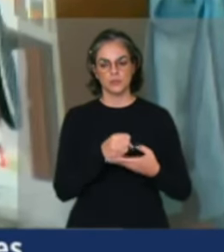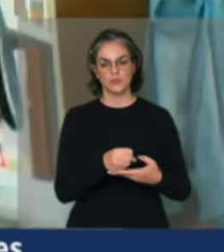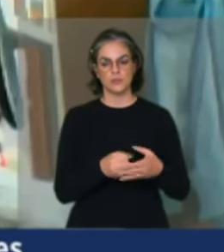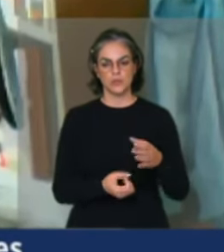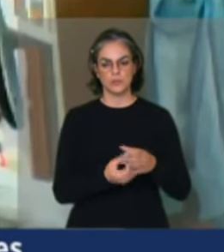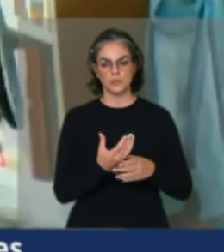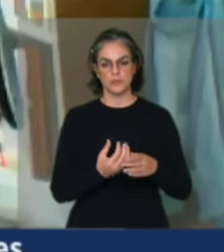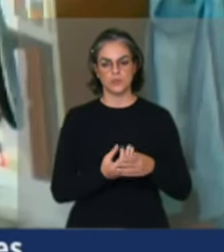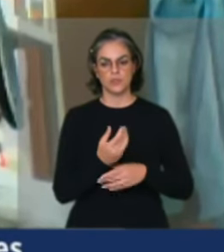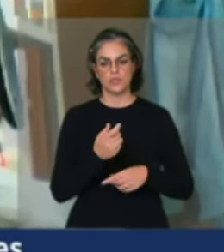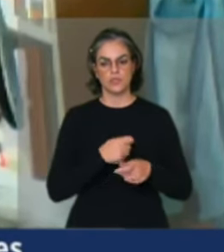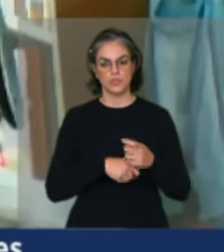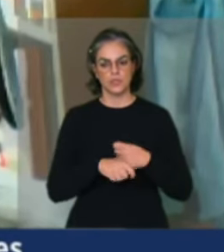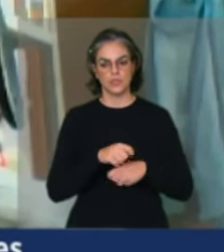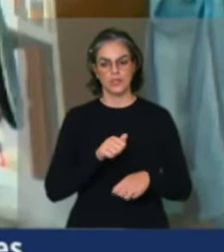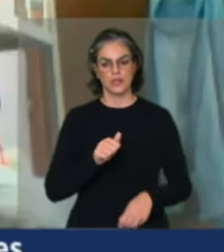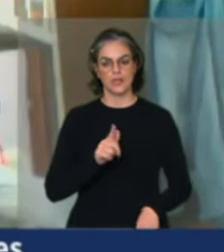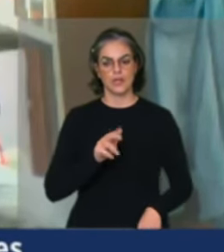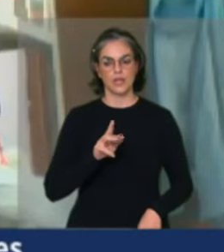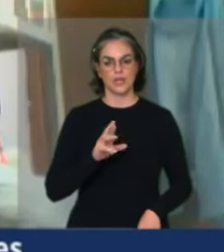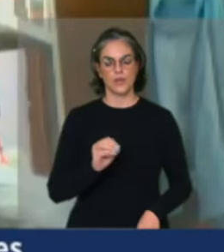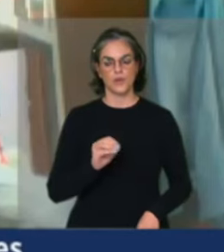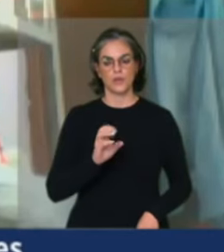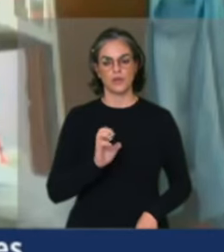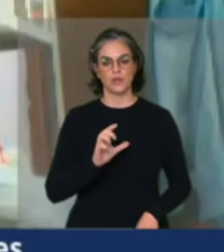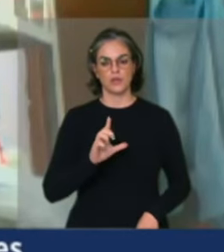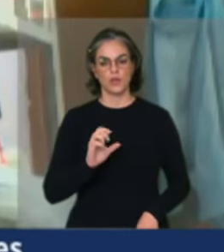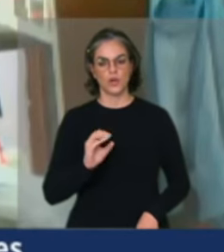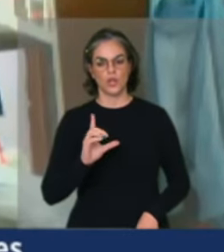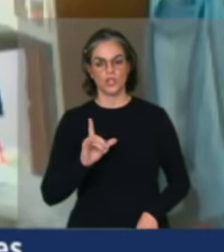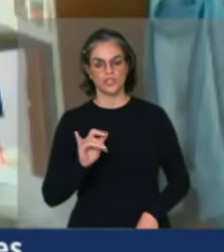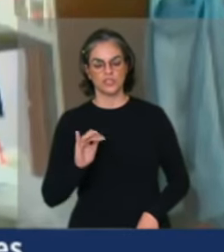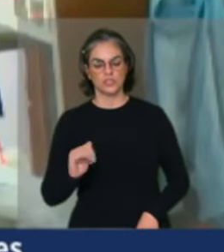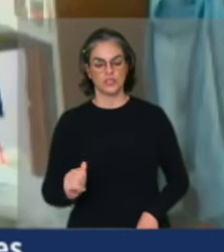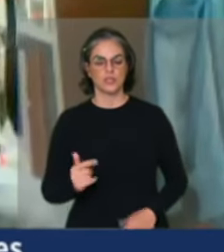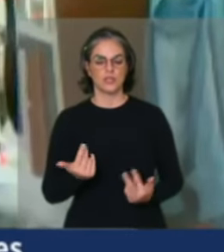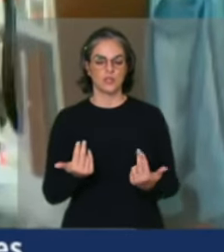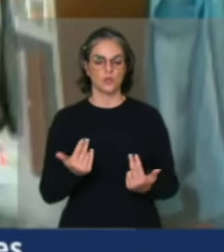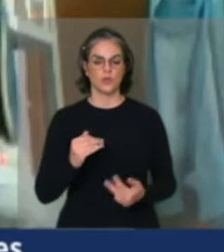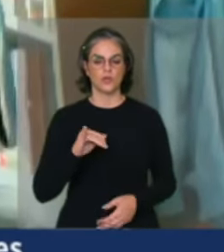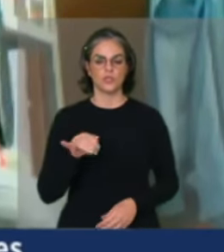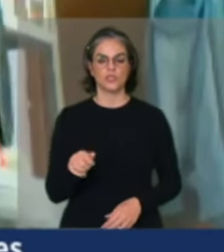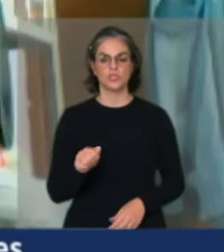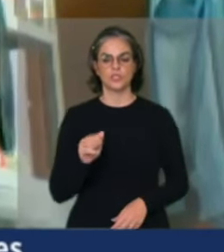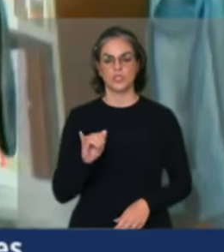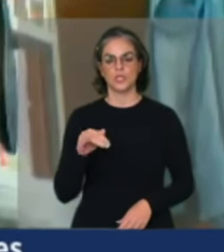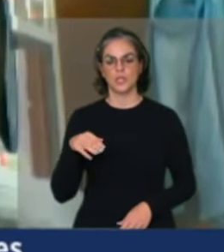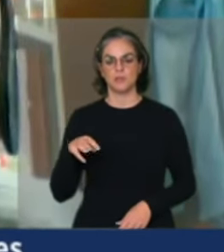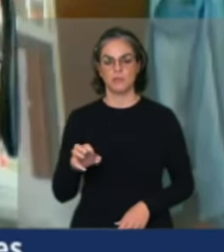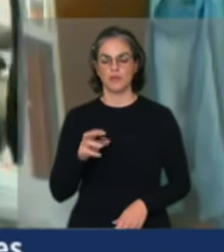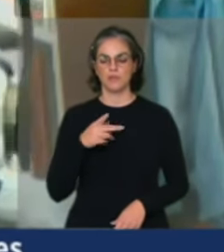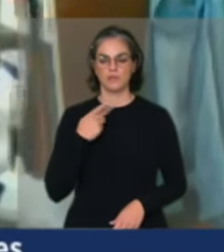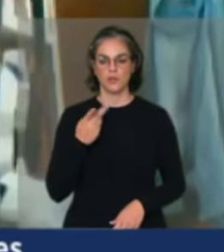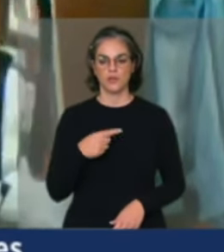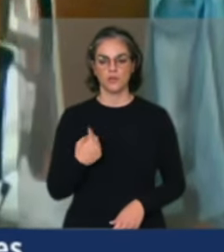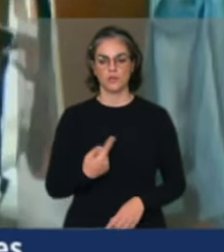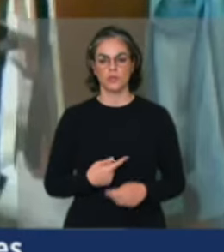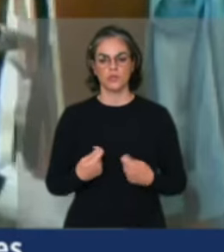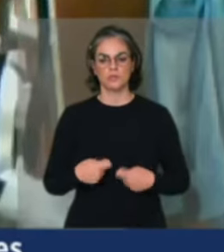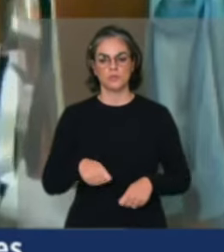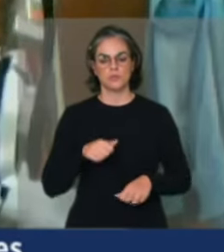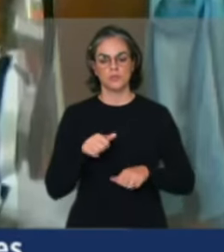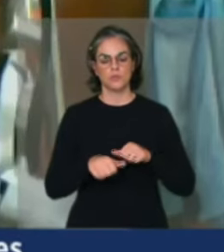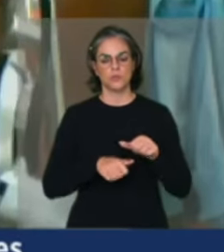comercialização, bem como trouxe o companheiro Jaime. A gente precisa mudar esse modelo de produção